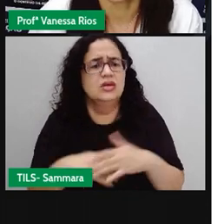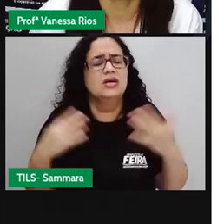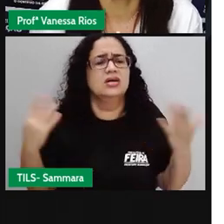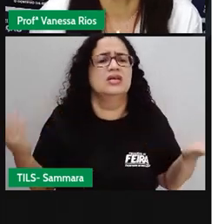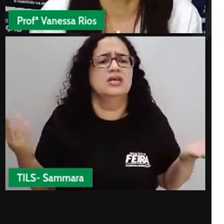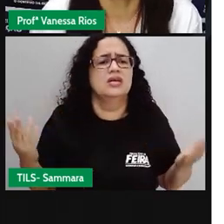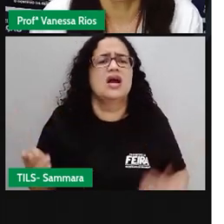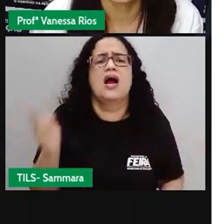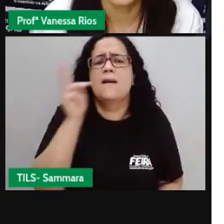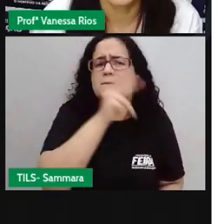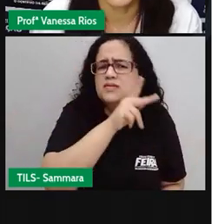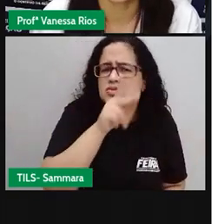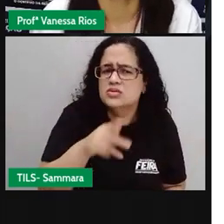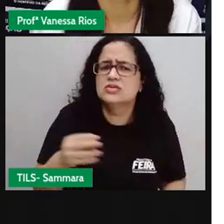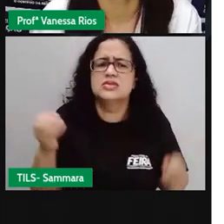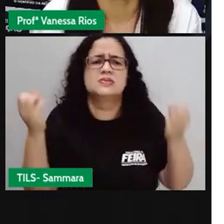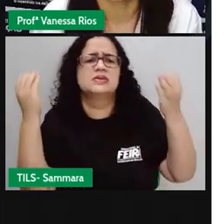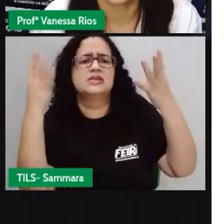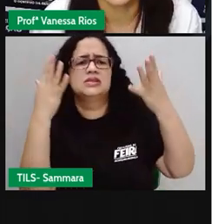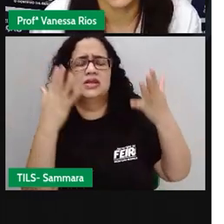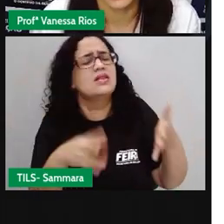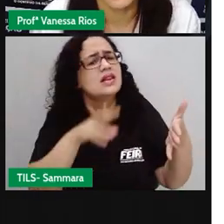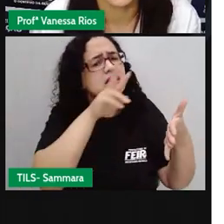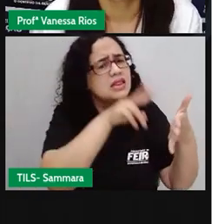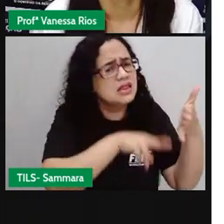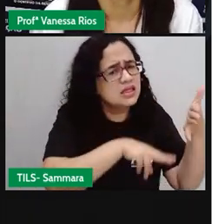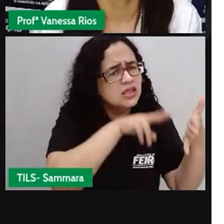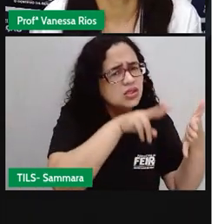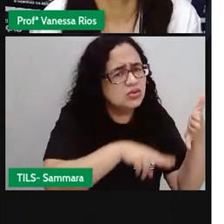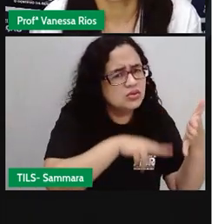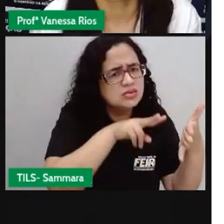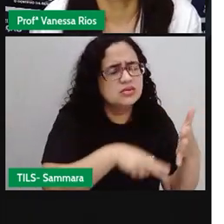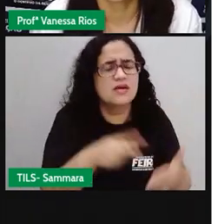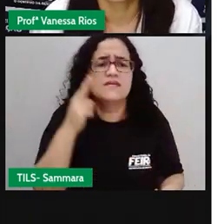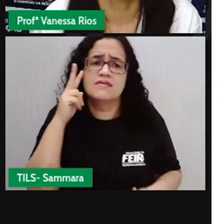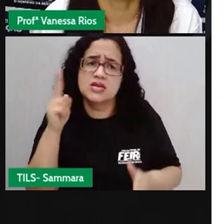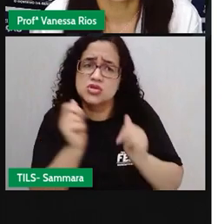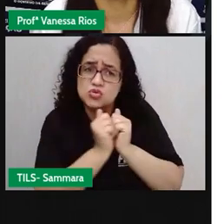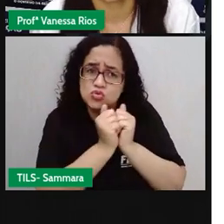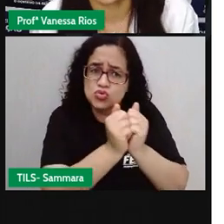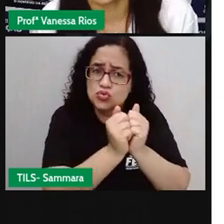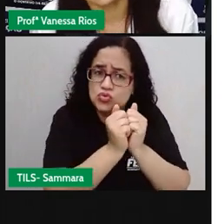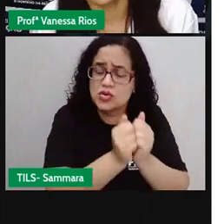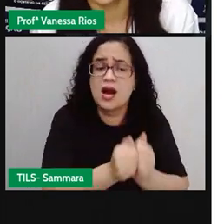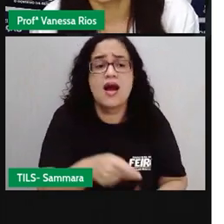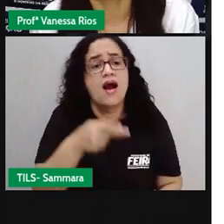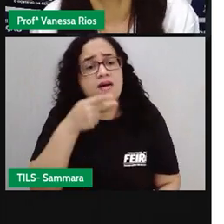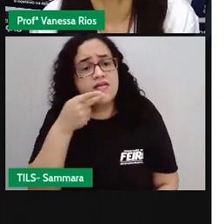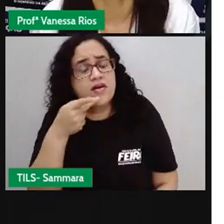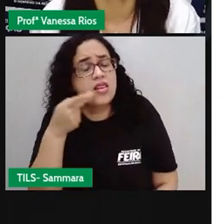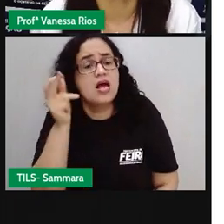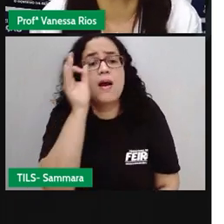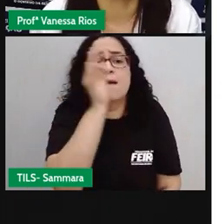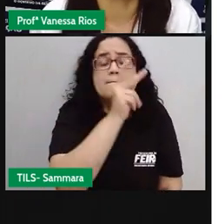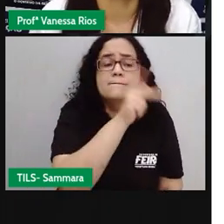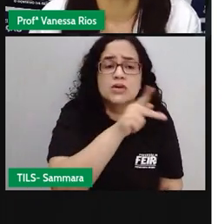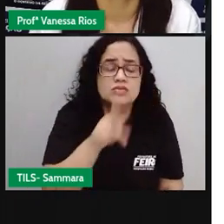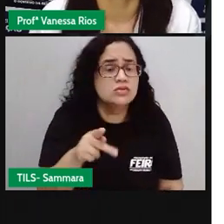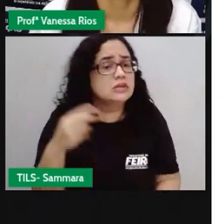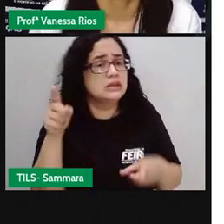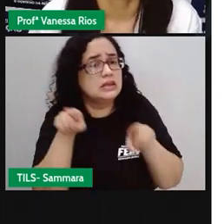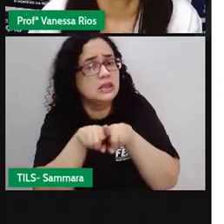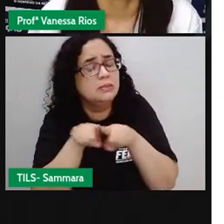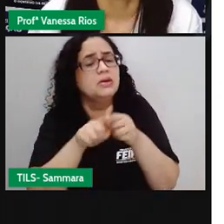A Pró foi falando, não é? Fazendo a leitura. E vocês acompanhando a fala da Pró e também o que está